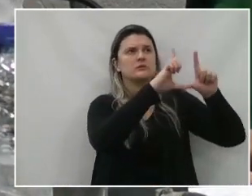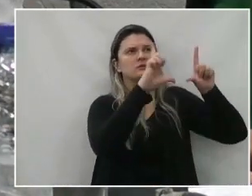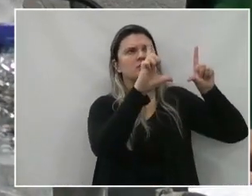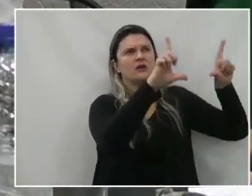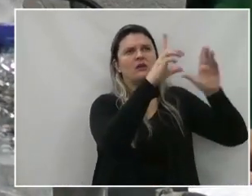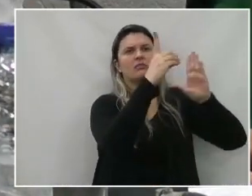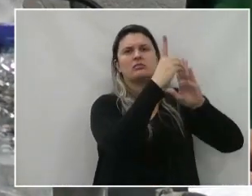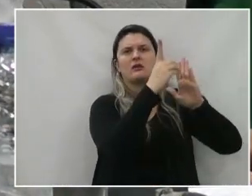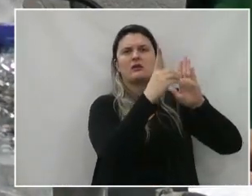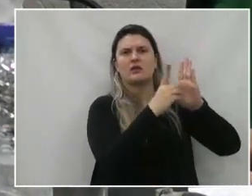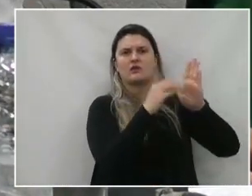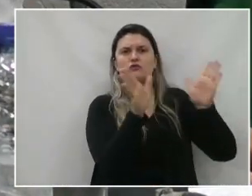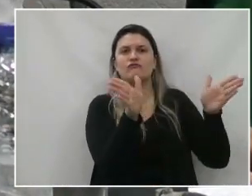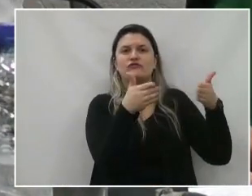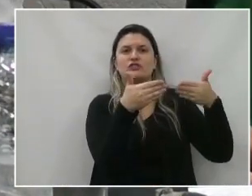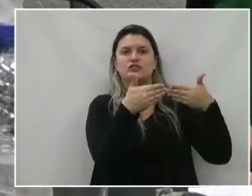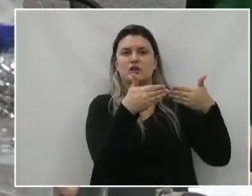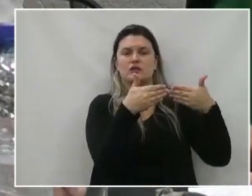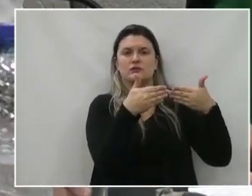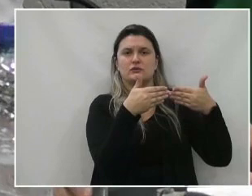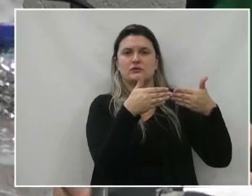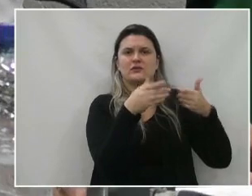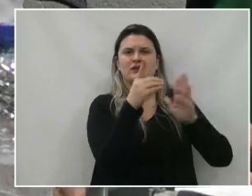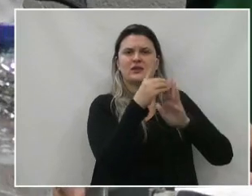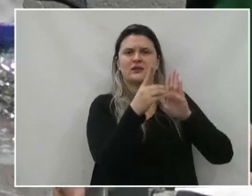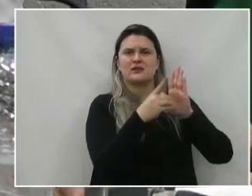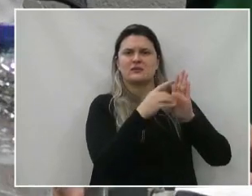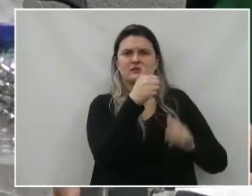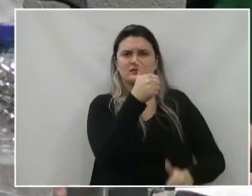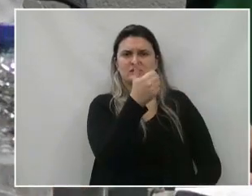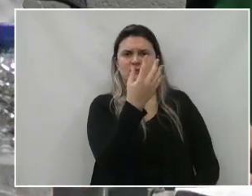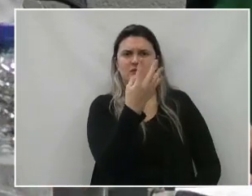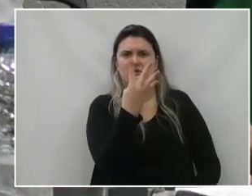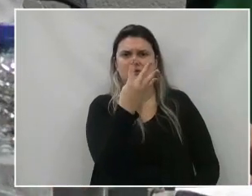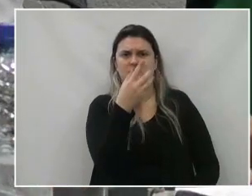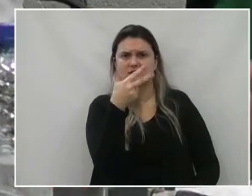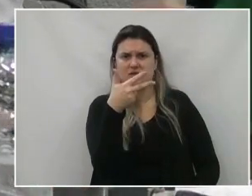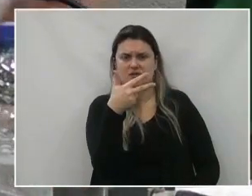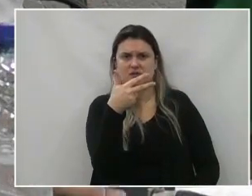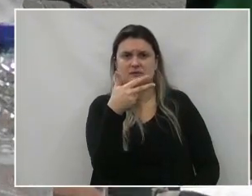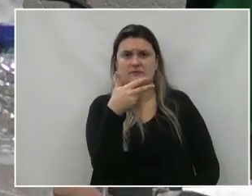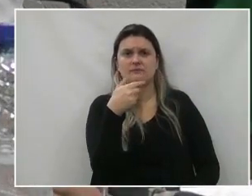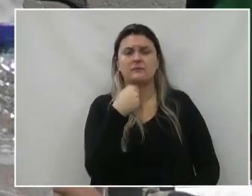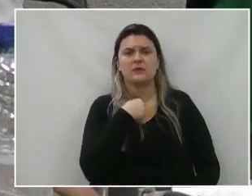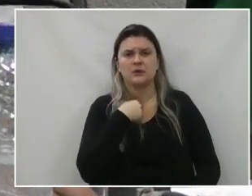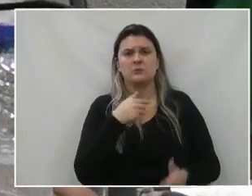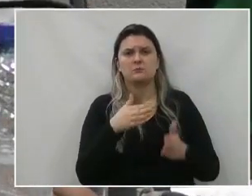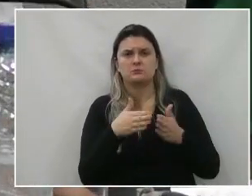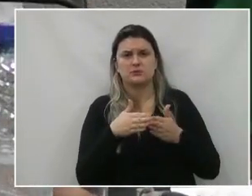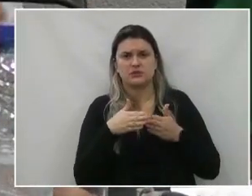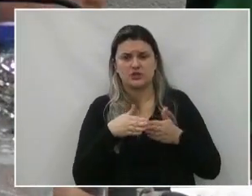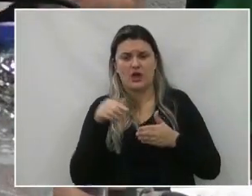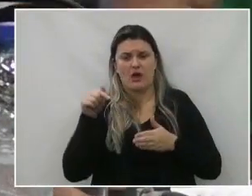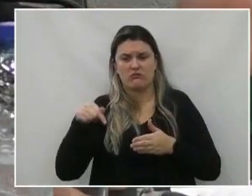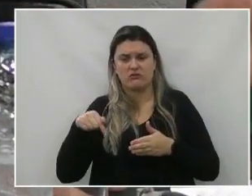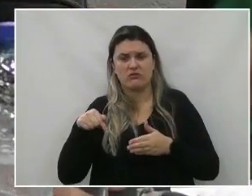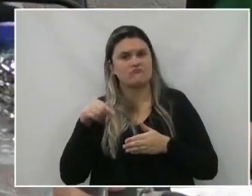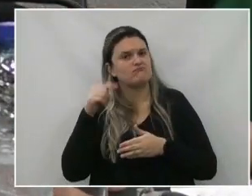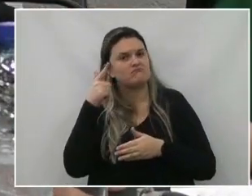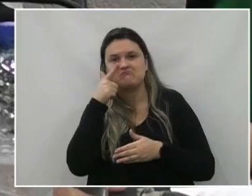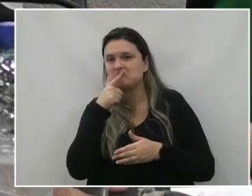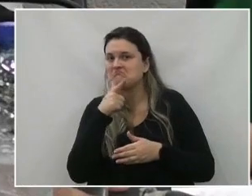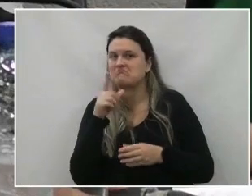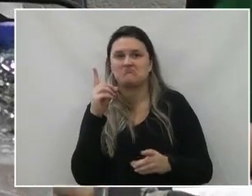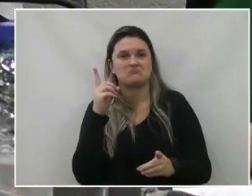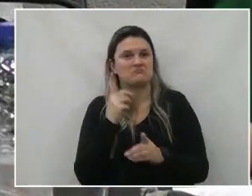fechado conforme decreto número 143. Eu pedi para a assessoria da casa, mas não conseguimos